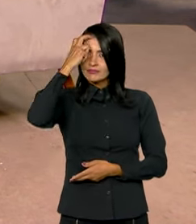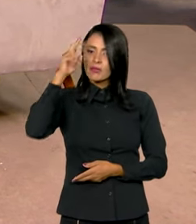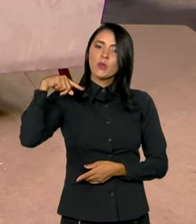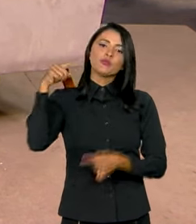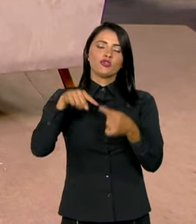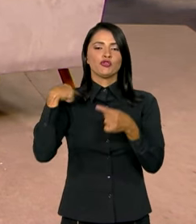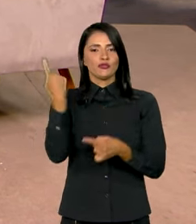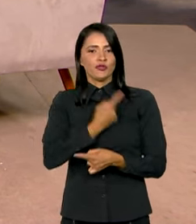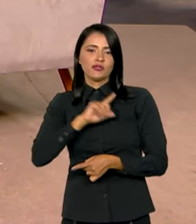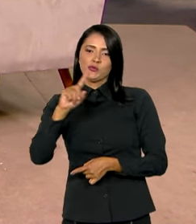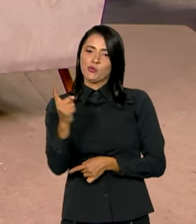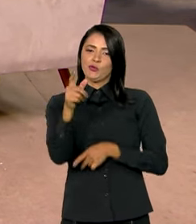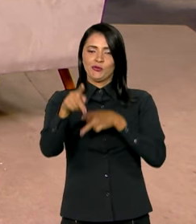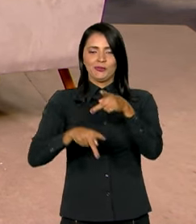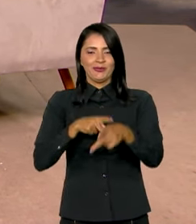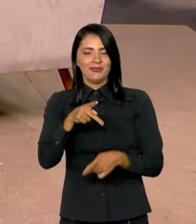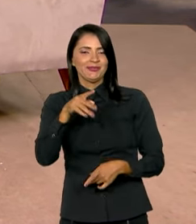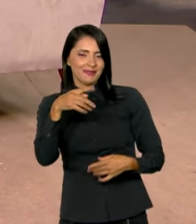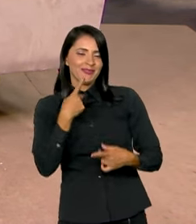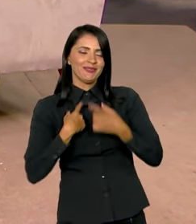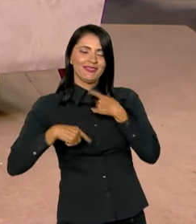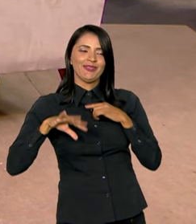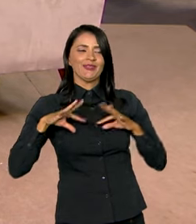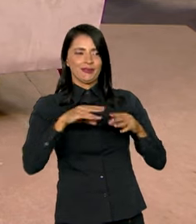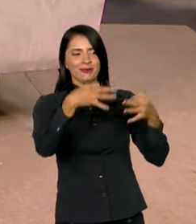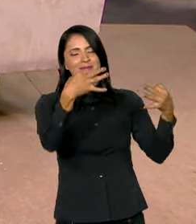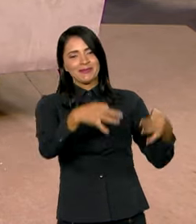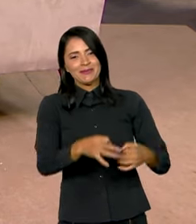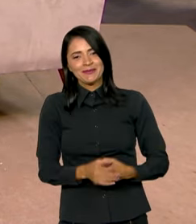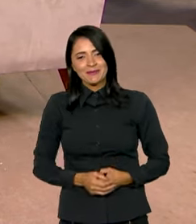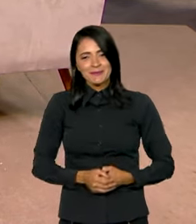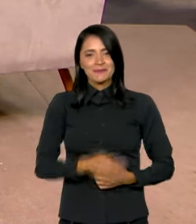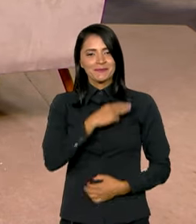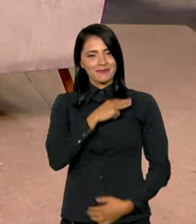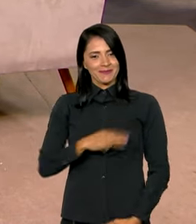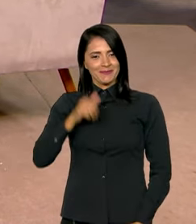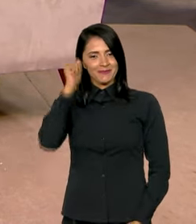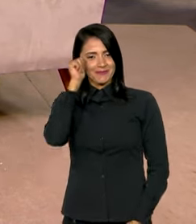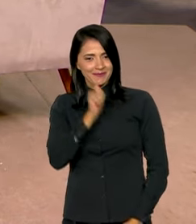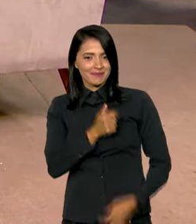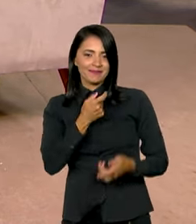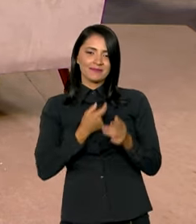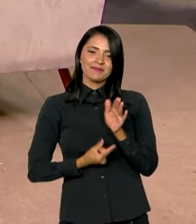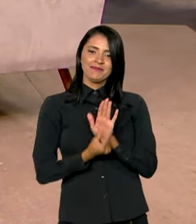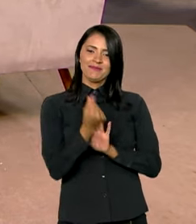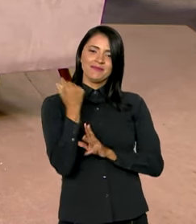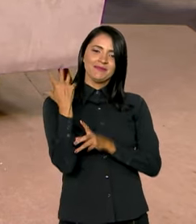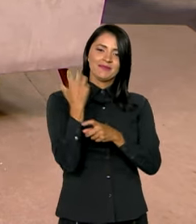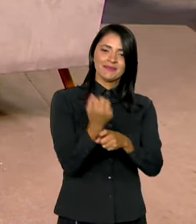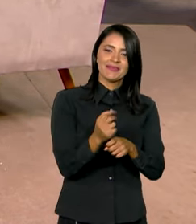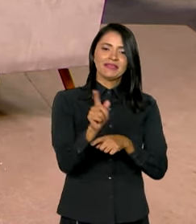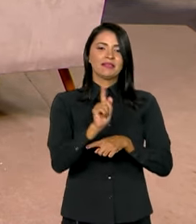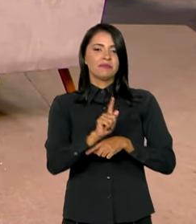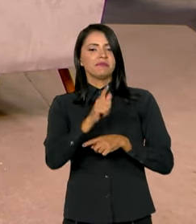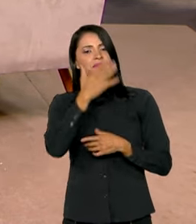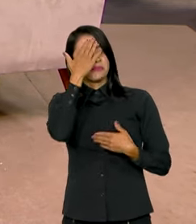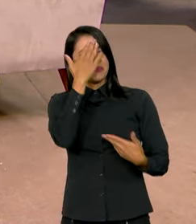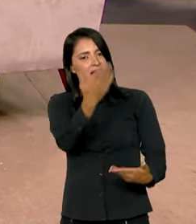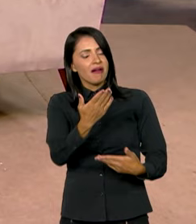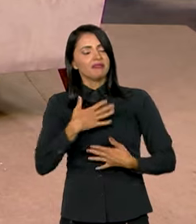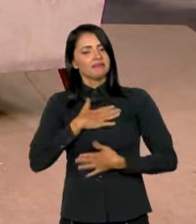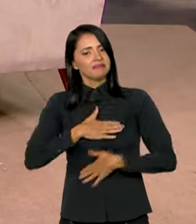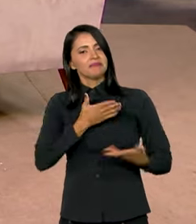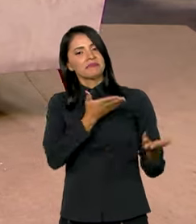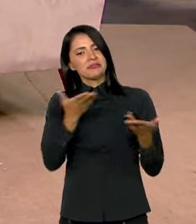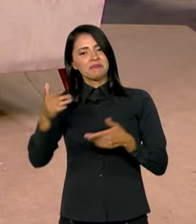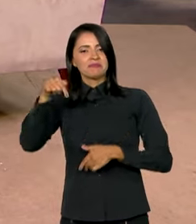afinal, somos um só povo. Exatamente, é o desejo de todos nós. Ministra do Planejamento e Orçamento, Simone Tebbit, muito obrigado, é grande prazer recebê-la